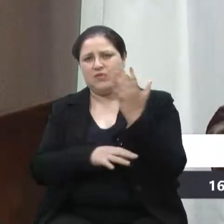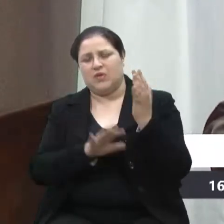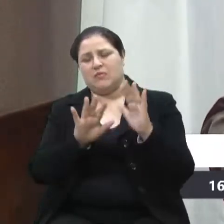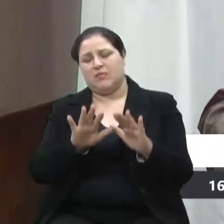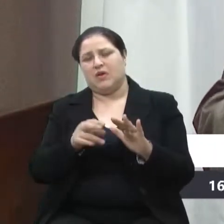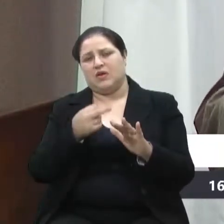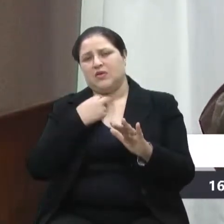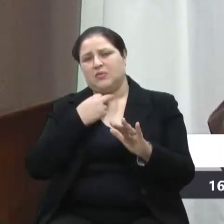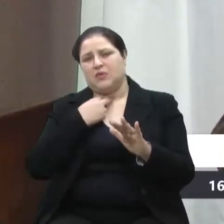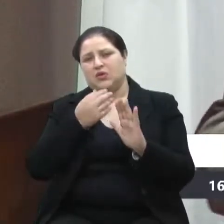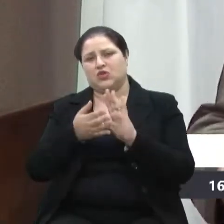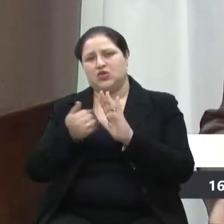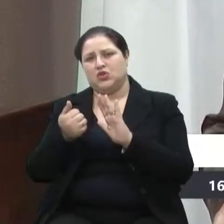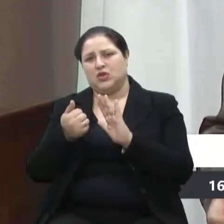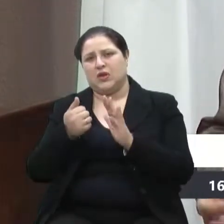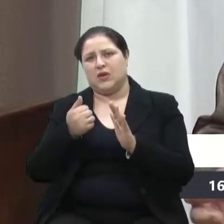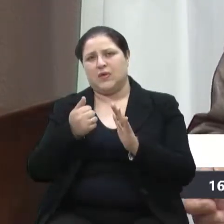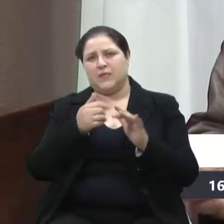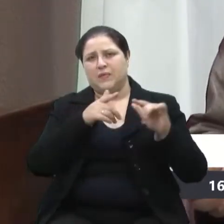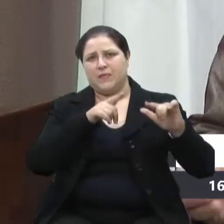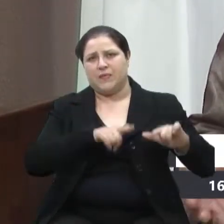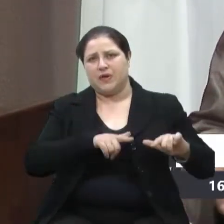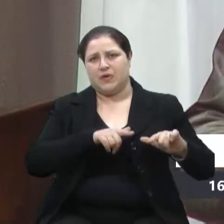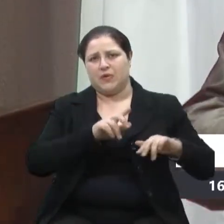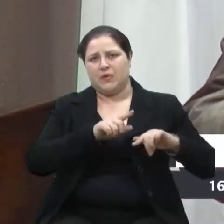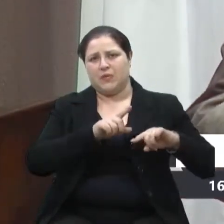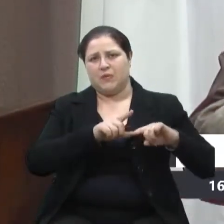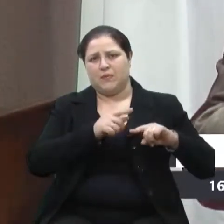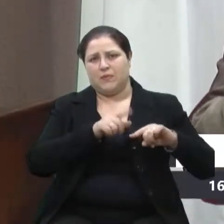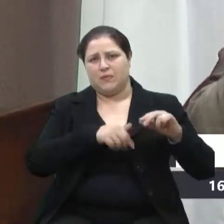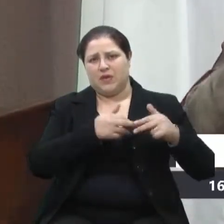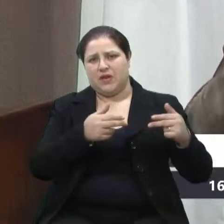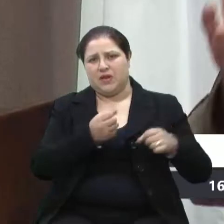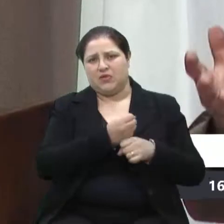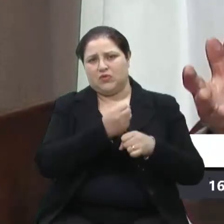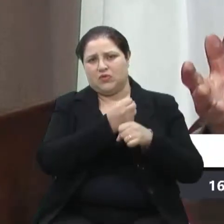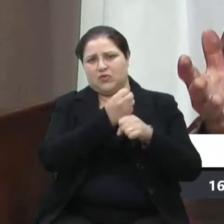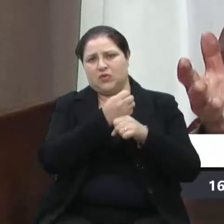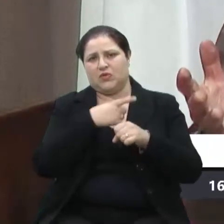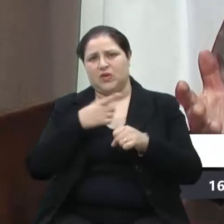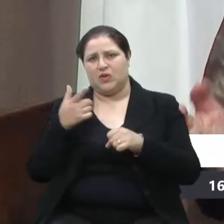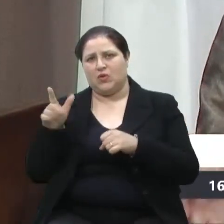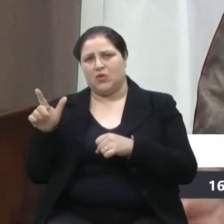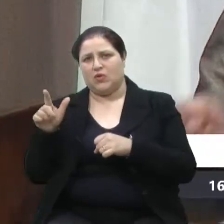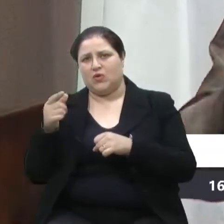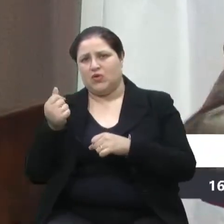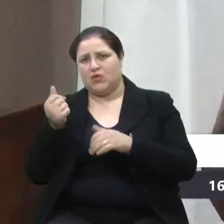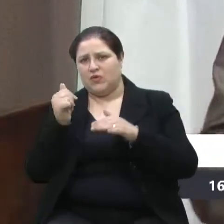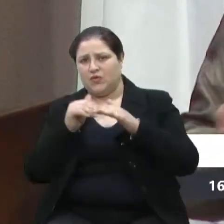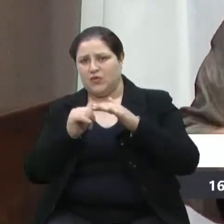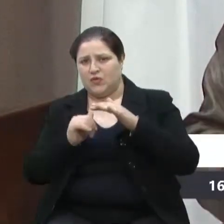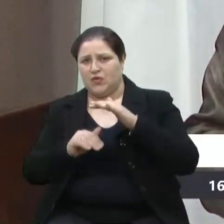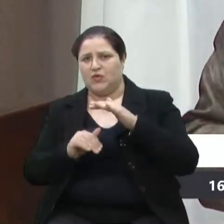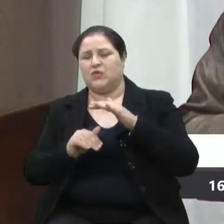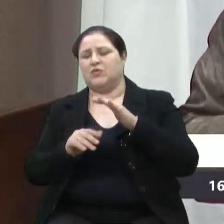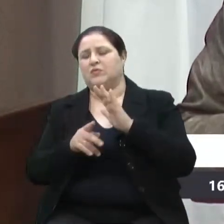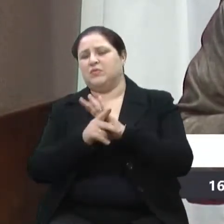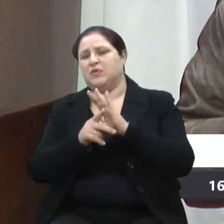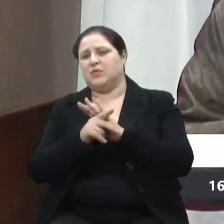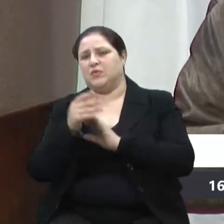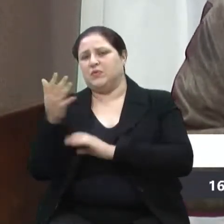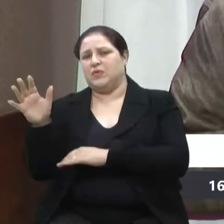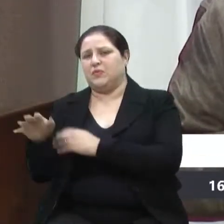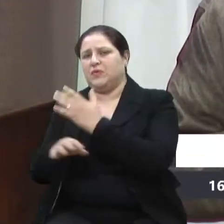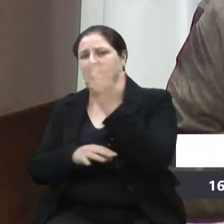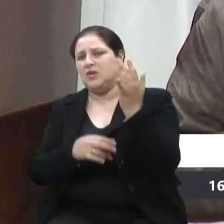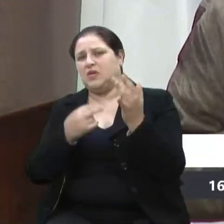Construção. Tu vê que tem um fundo municipal do meio ambiente, que é projeto de interesse ambiental, não dá para fazer nada lá